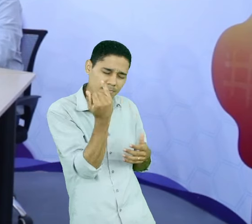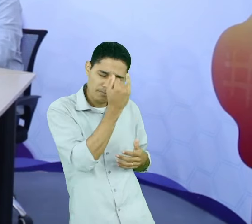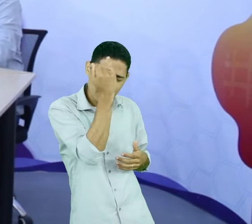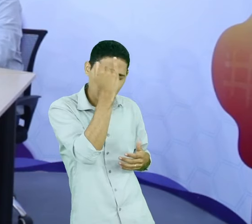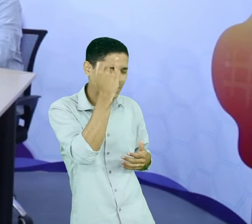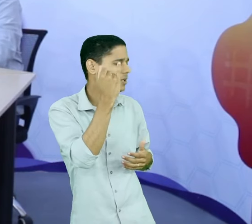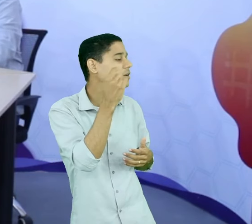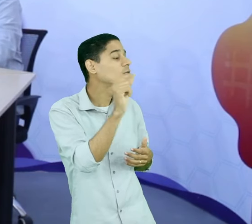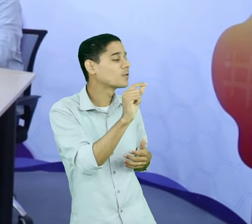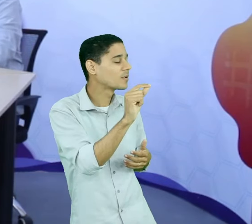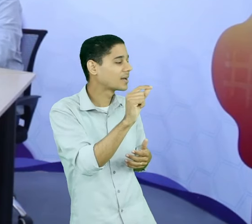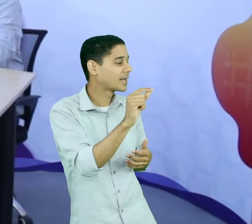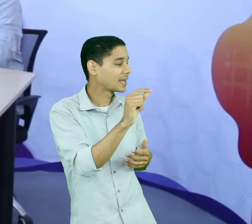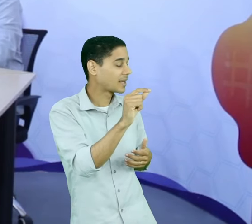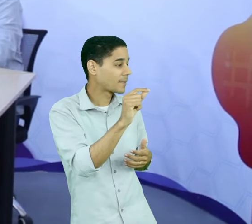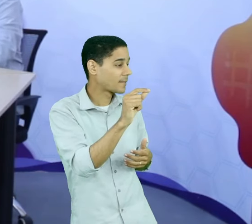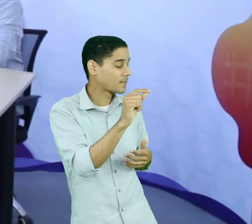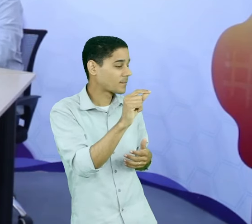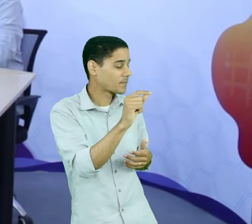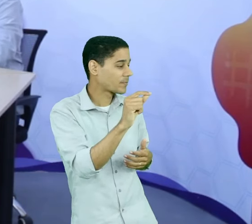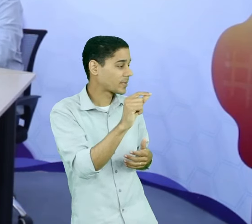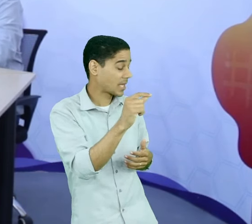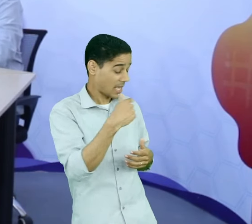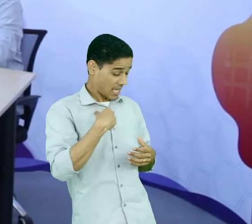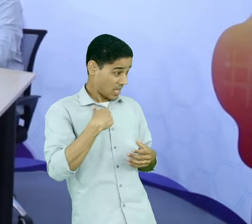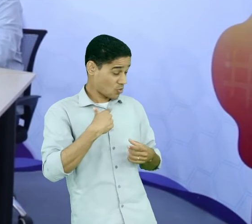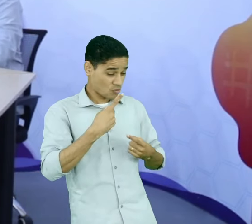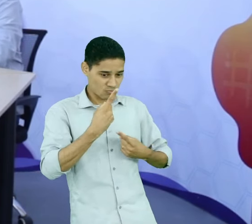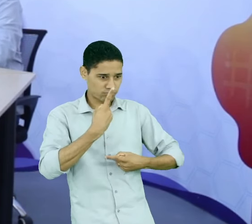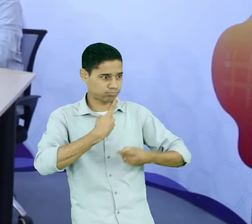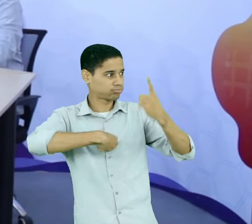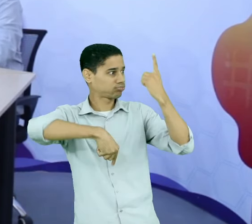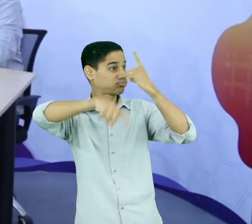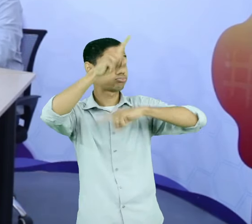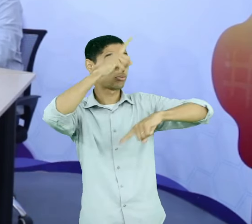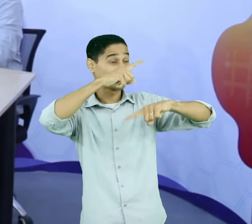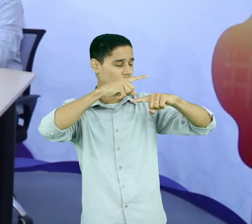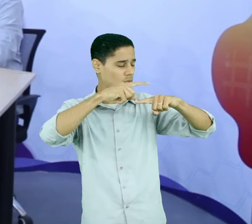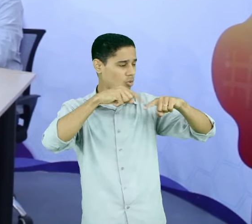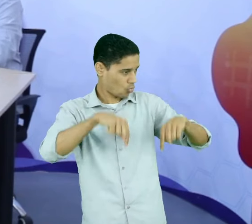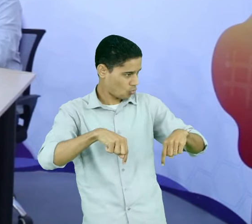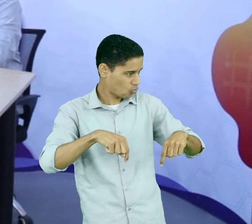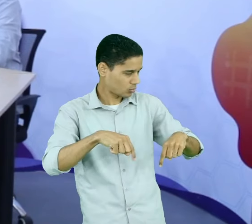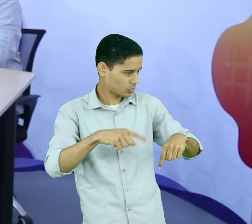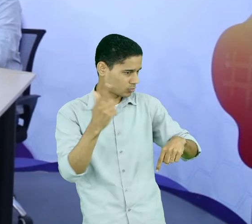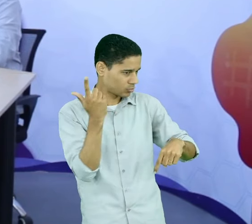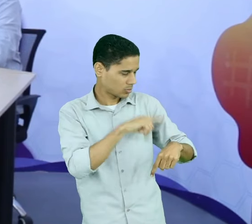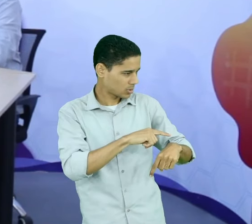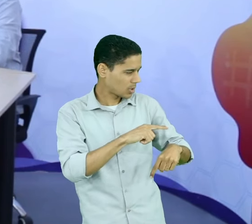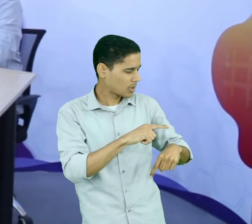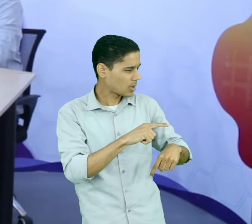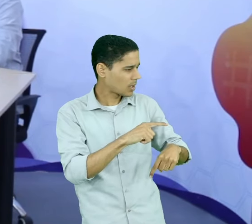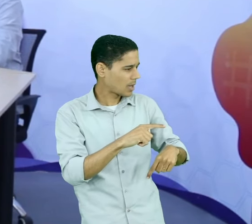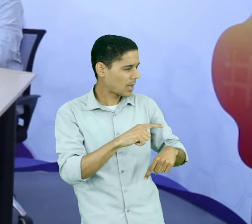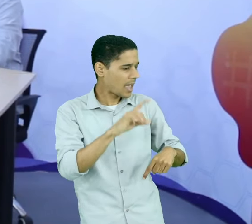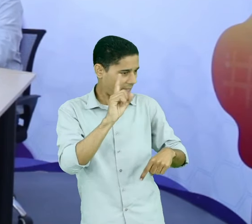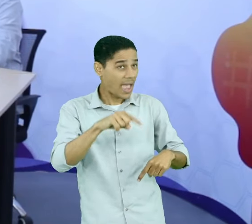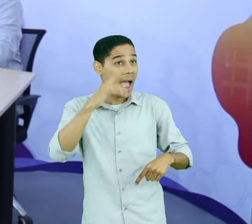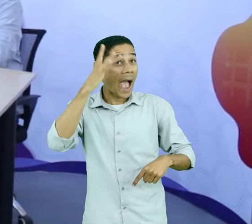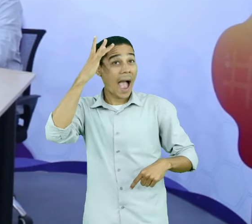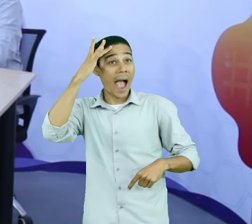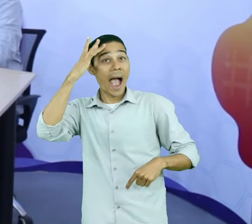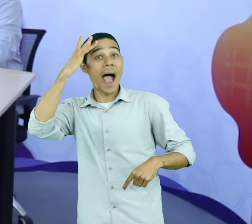Aquilo que assegura o meu sucesso hoje não é a garantia do meu sucesso no amanhã. Então, isso é